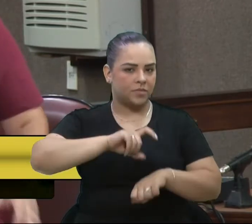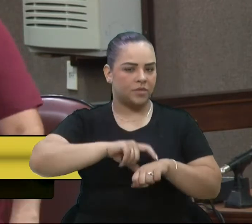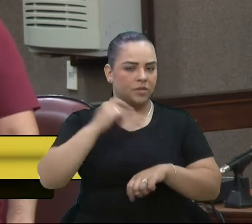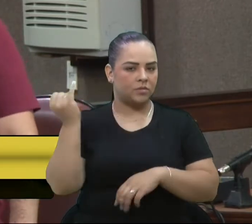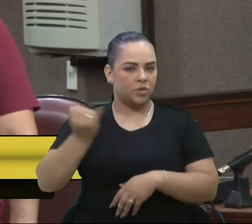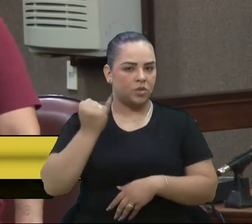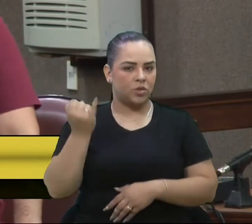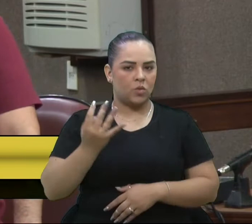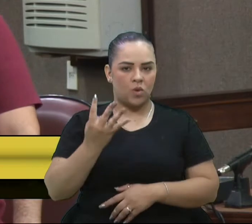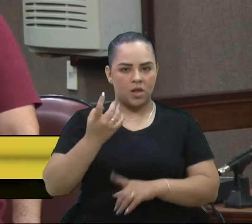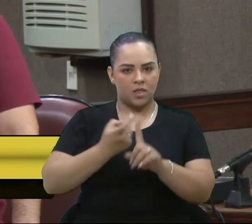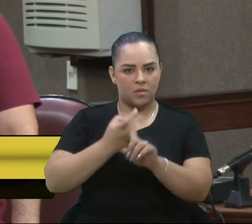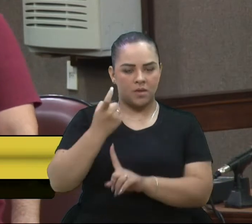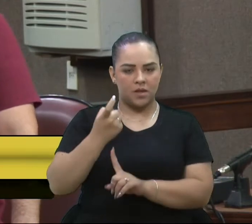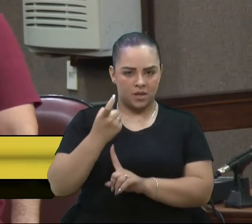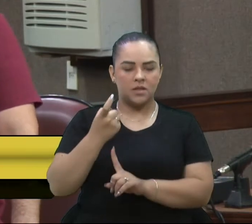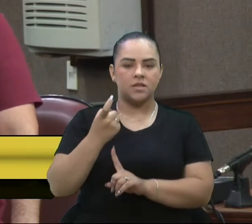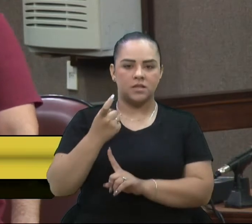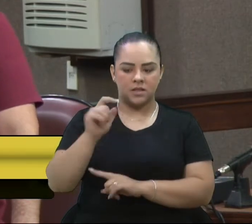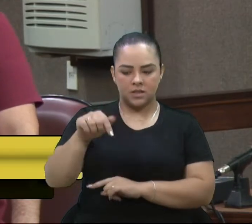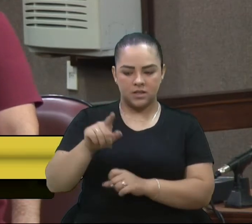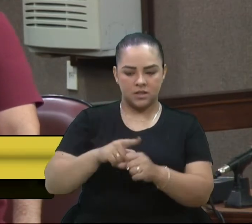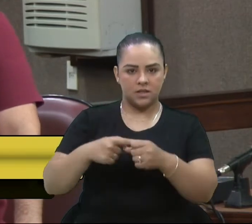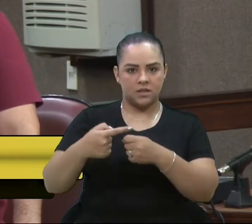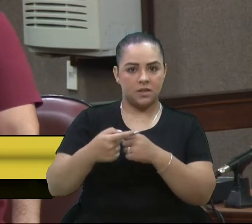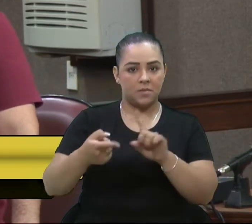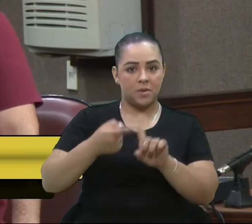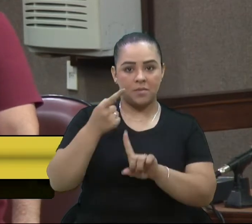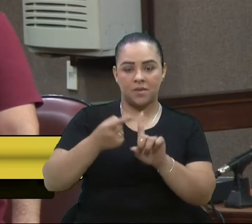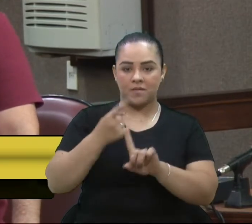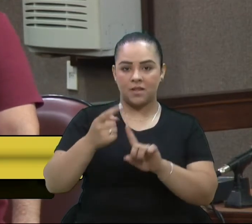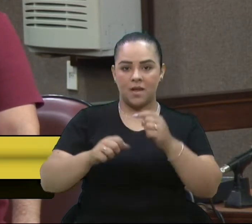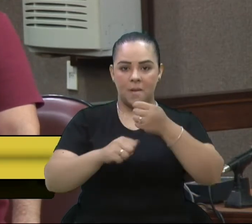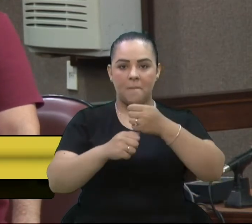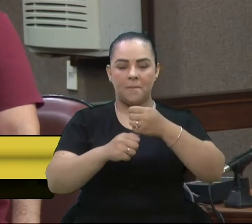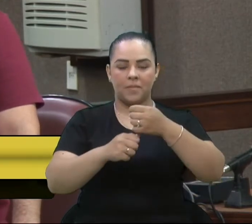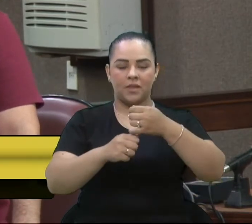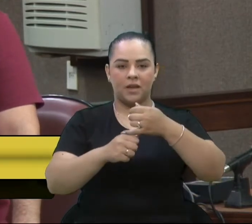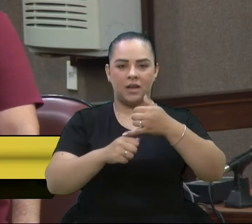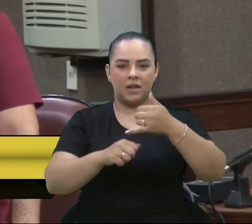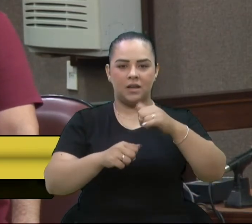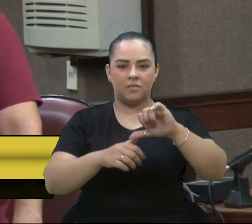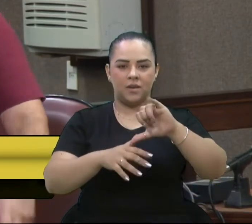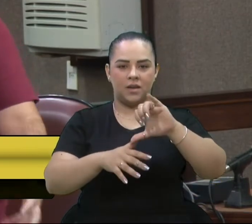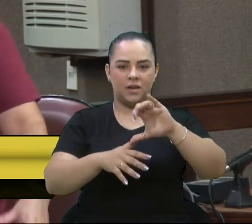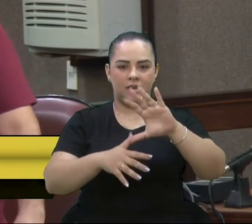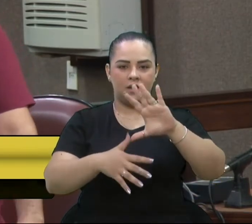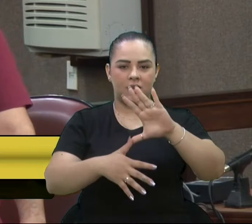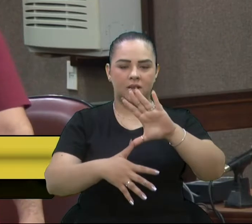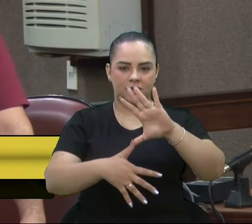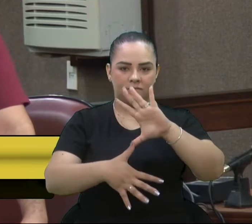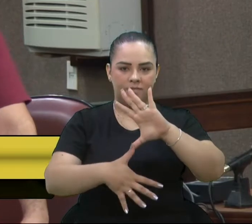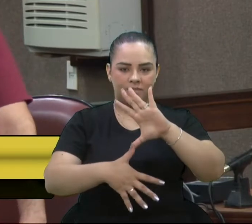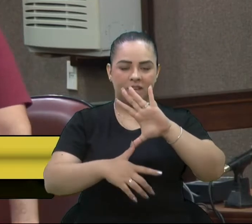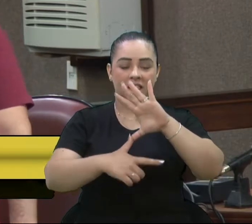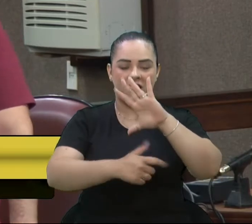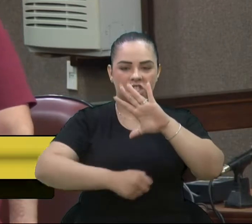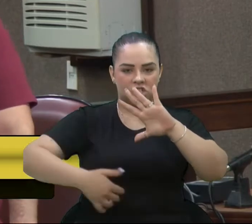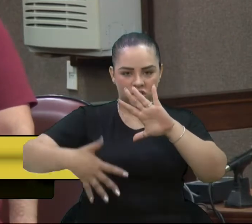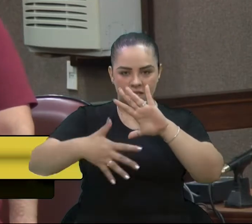na nossa cidade, na primeira vez na América Latina que o Brasil vai sediar